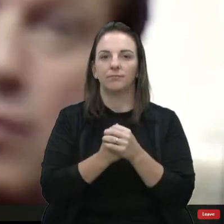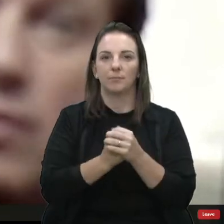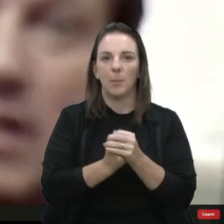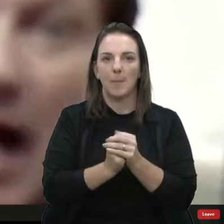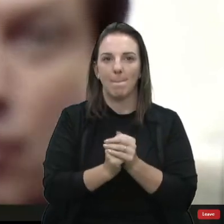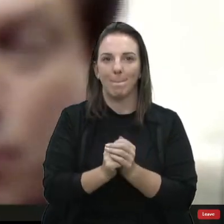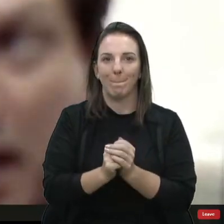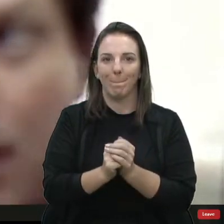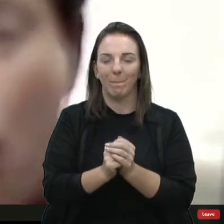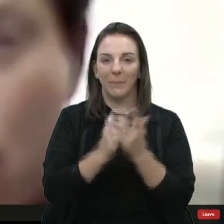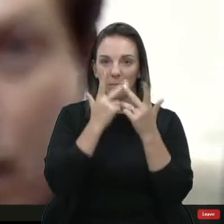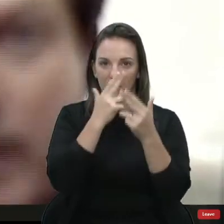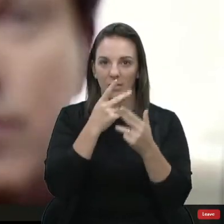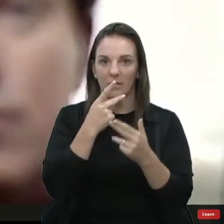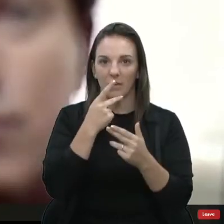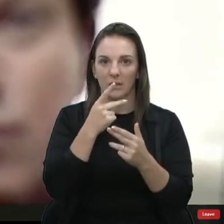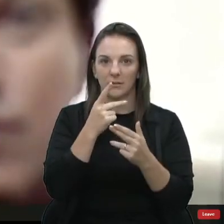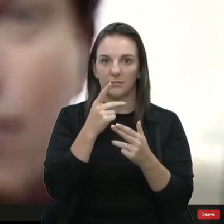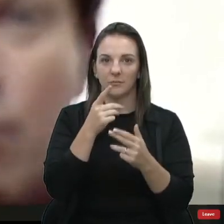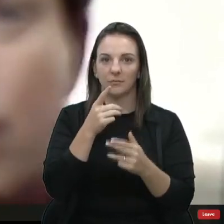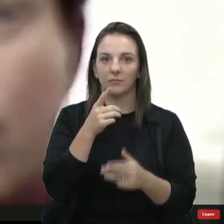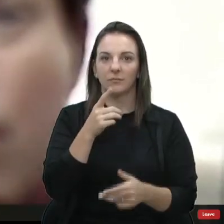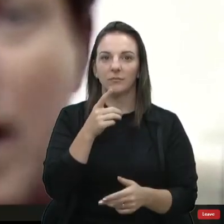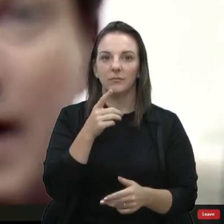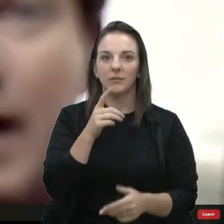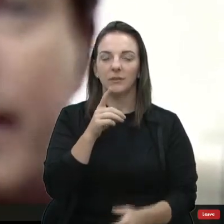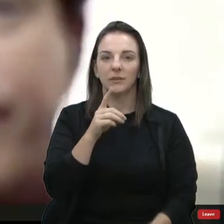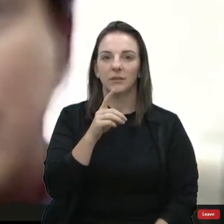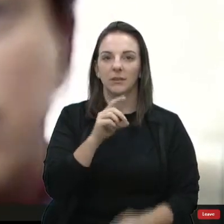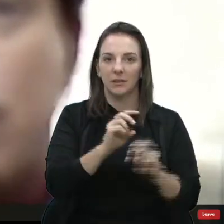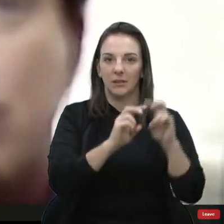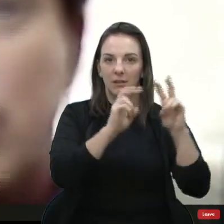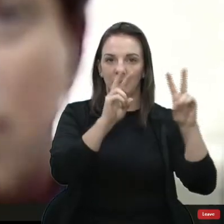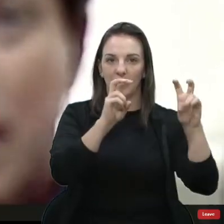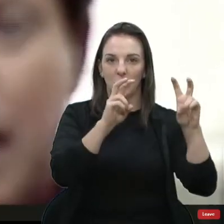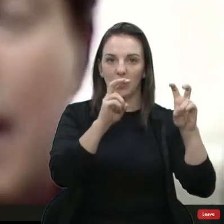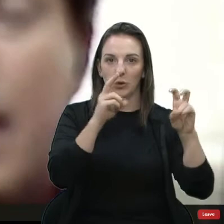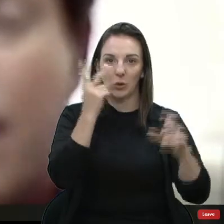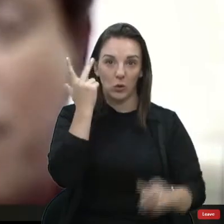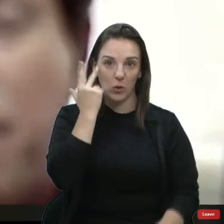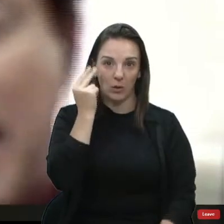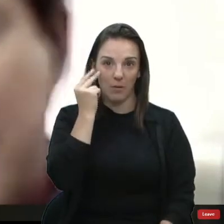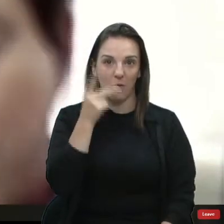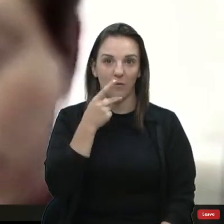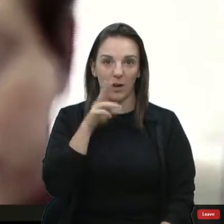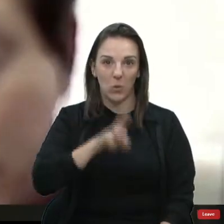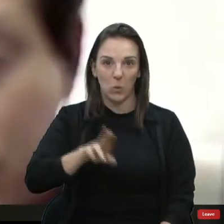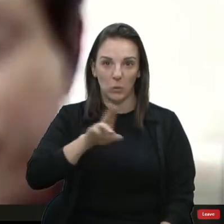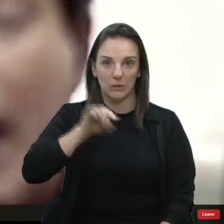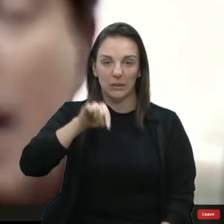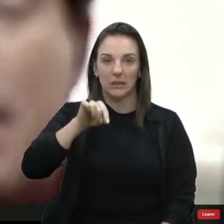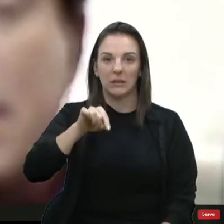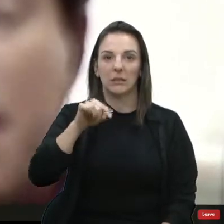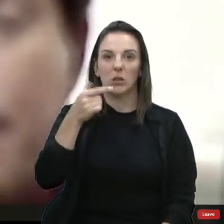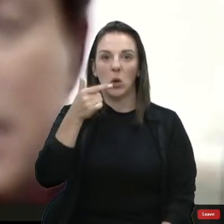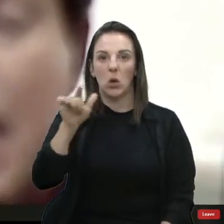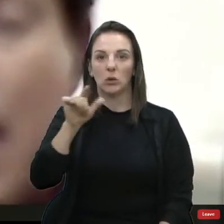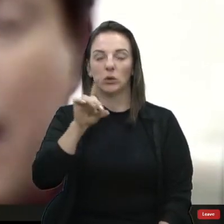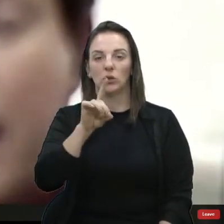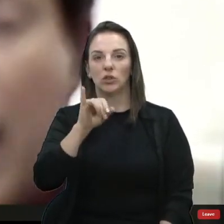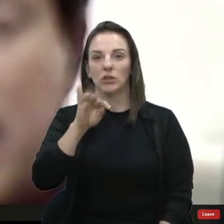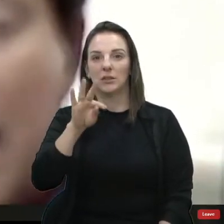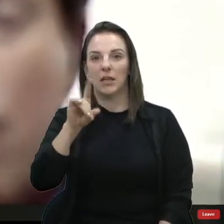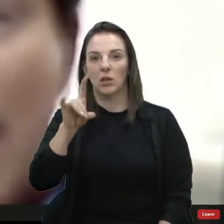como diz o ditado bem comum aqui, como o colega falou do Gio, então, vamos falar mais simples.